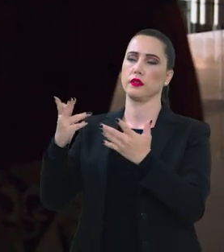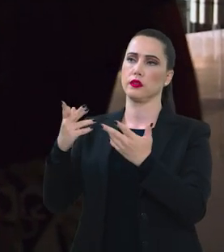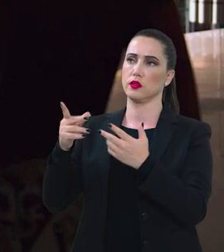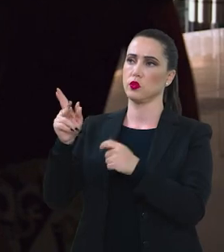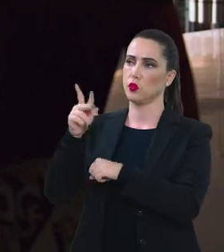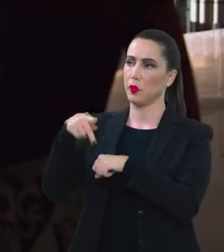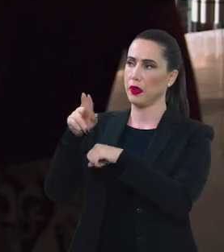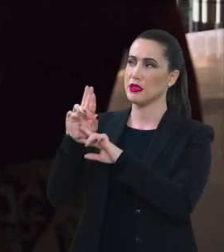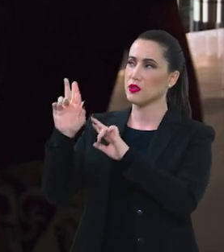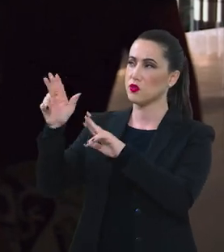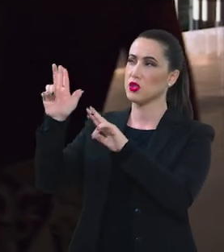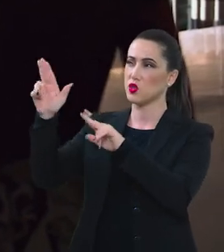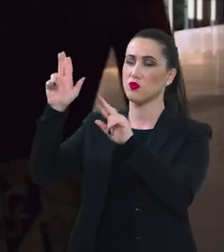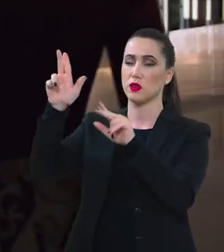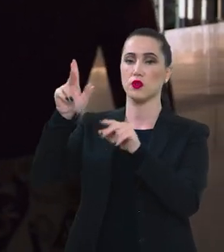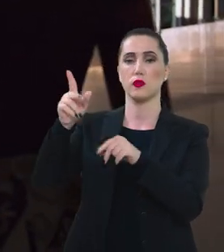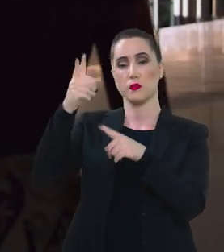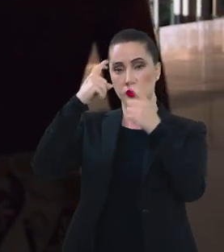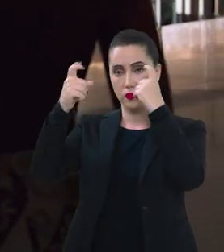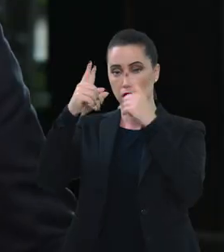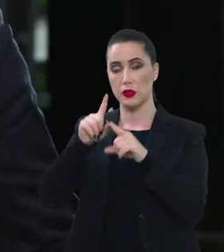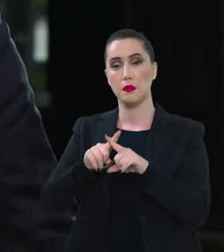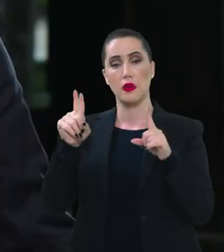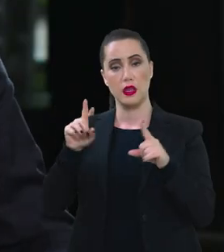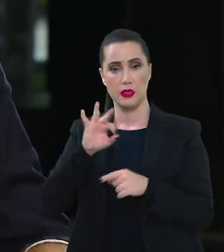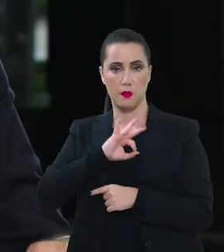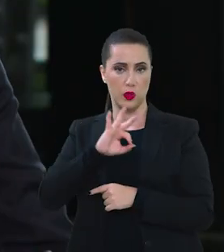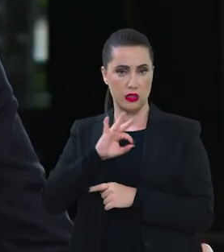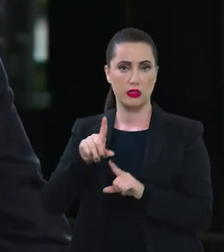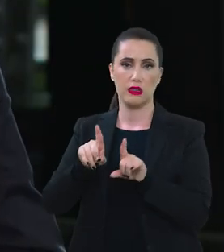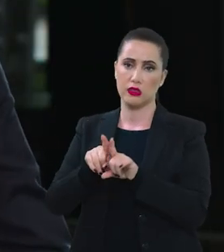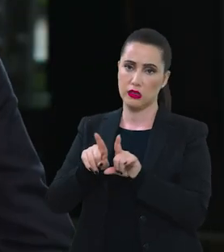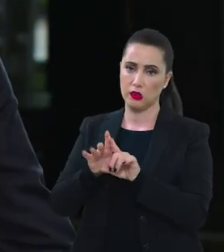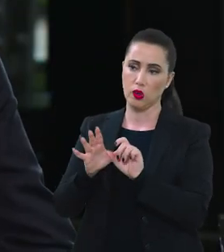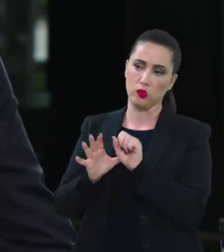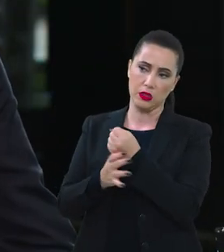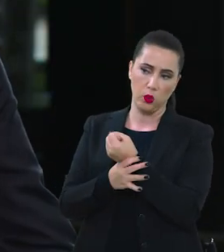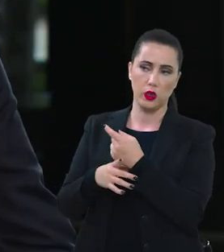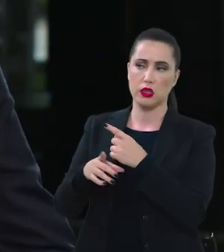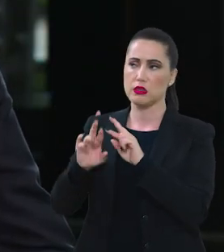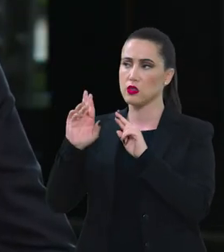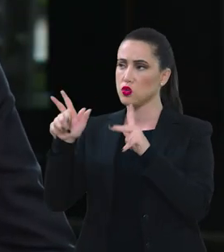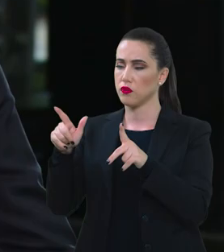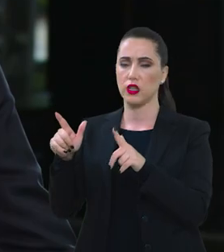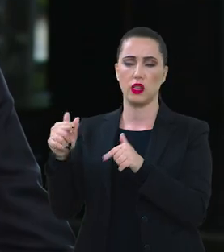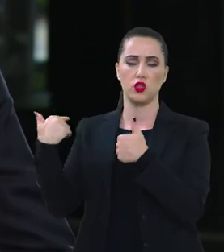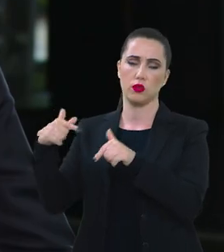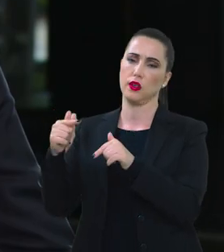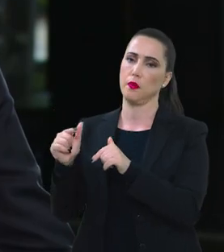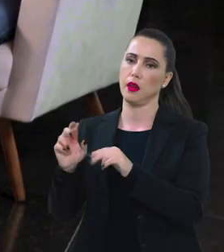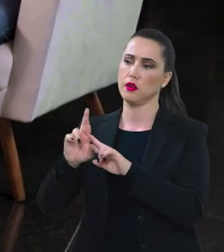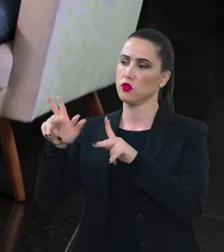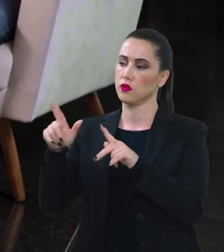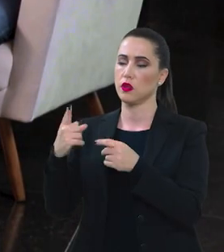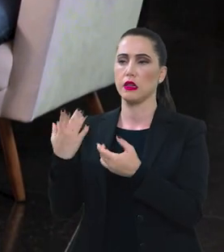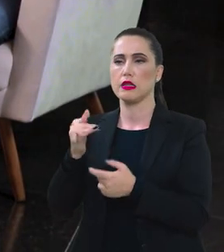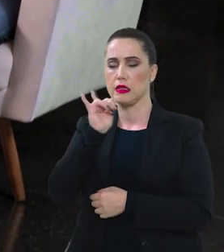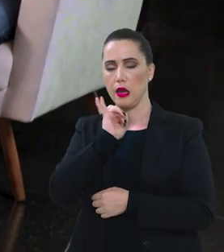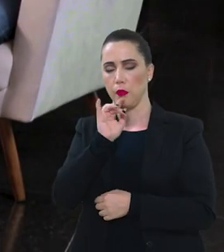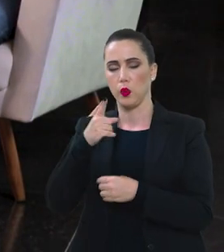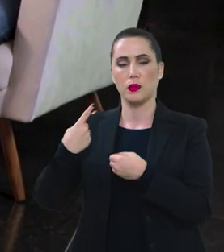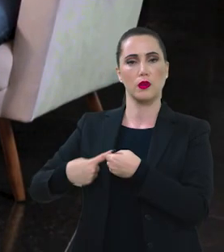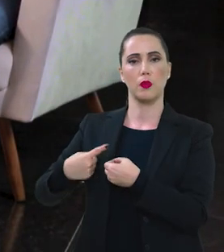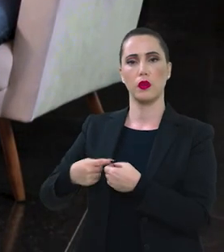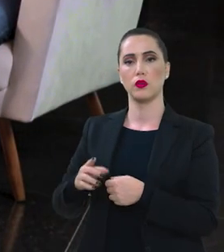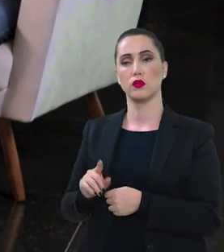não. Agora, as forças de segurança também não agem da mesma forma em diferentes partes do país ou numa mesma cidade, como, por exemplo,